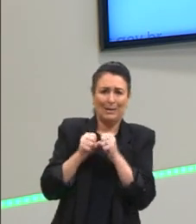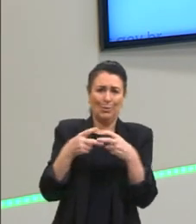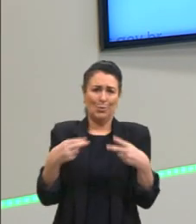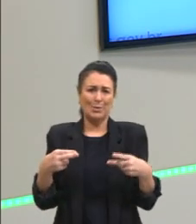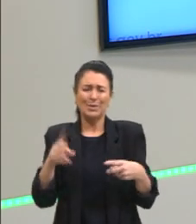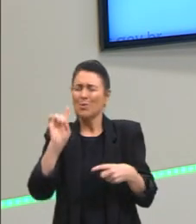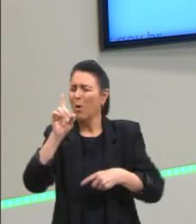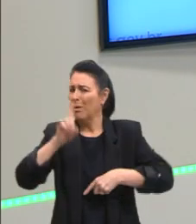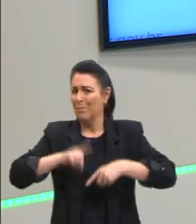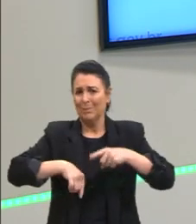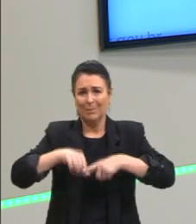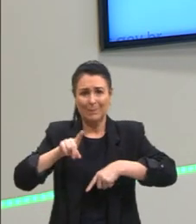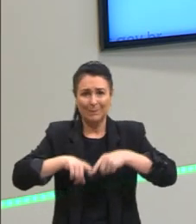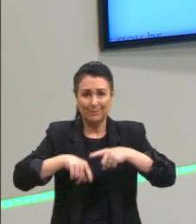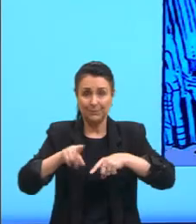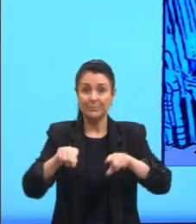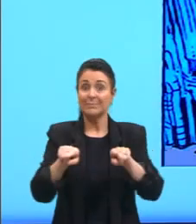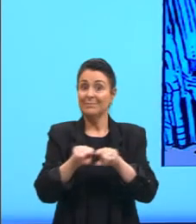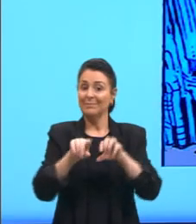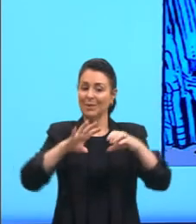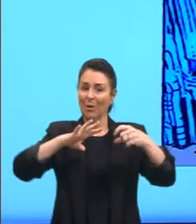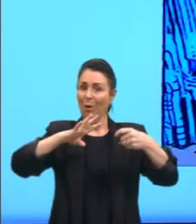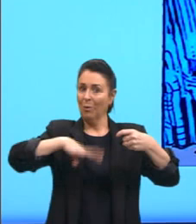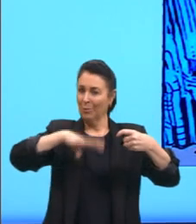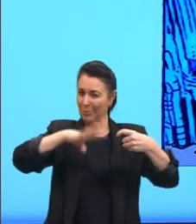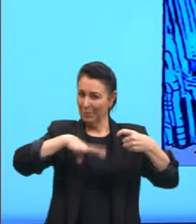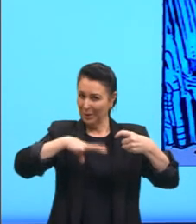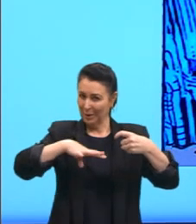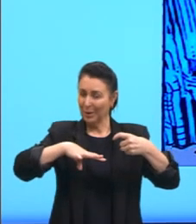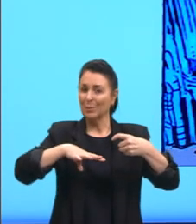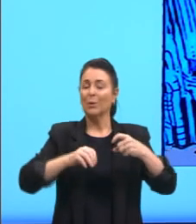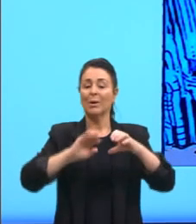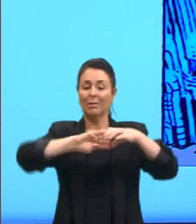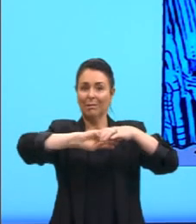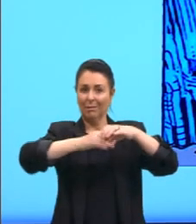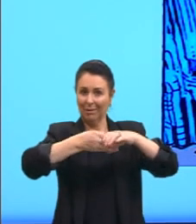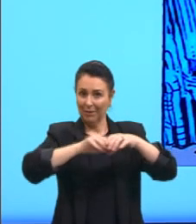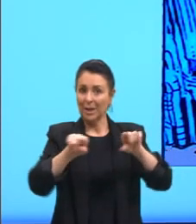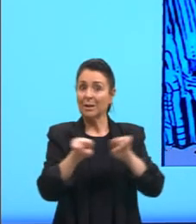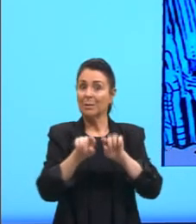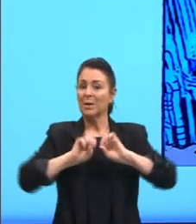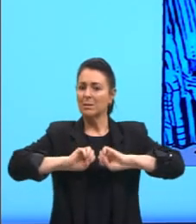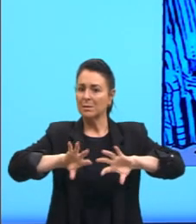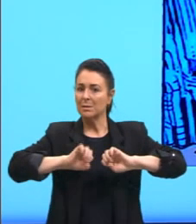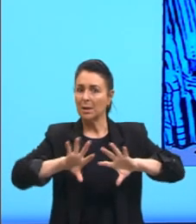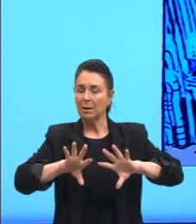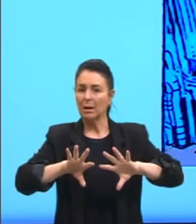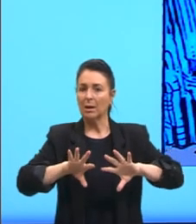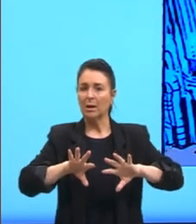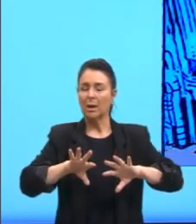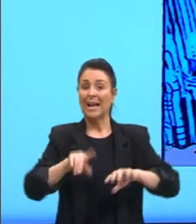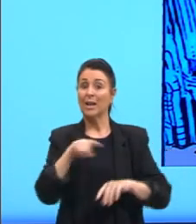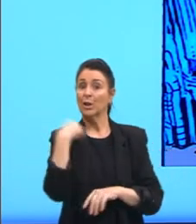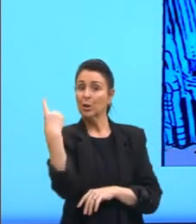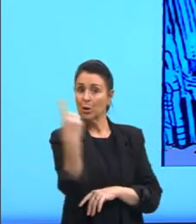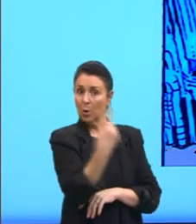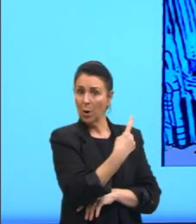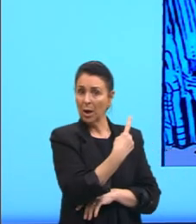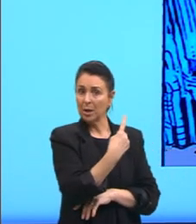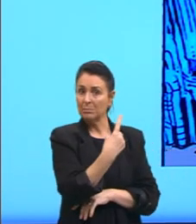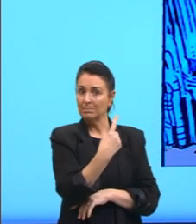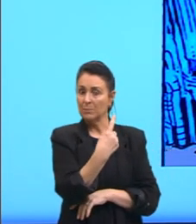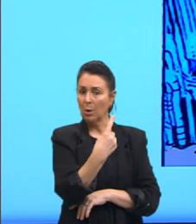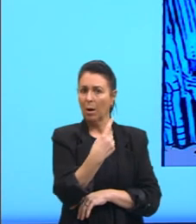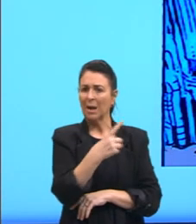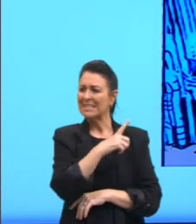Outra lição que a caverna também nos deixa, nós sairmos da zona de conforto. Olha, está tranquilo, para os caras ficarem aqui, é isso aí que